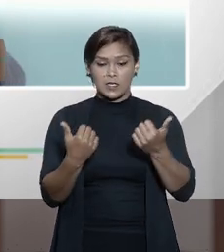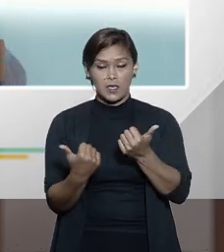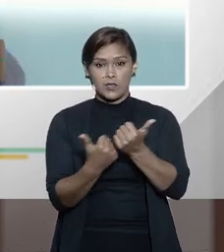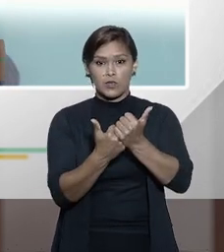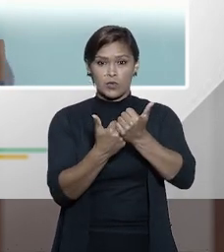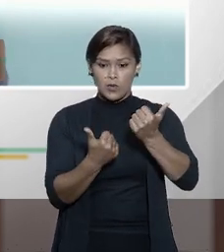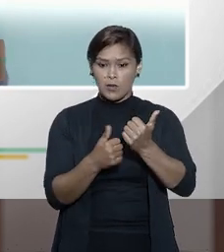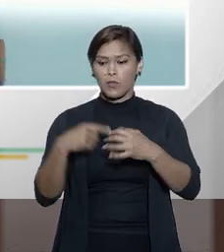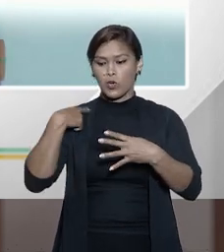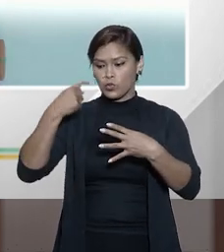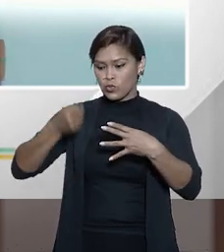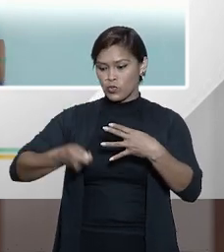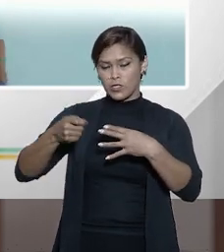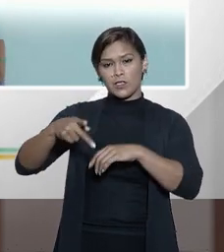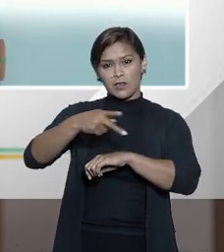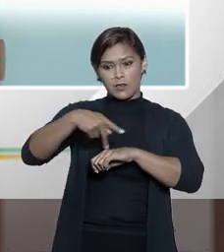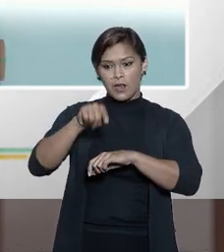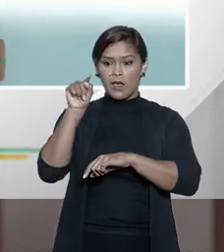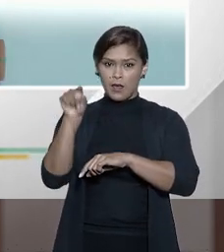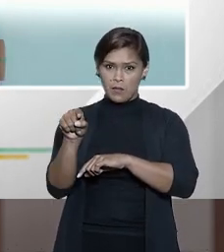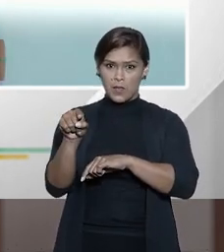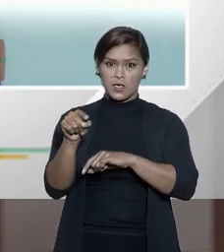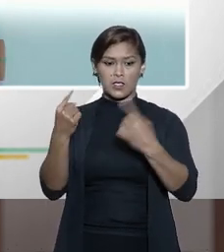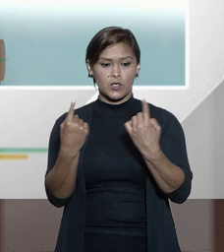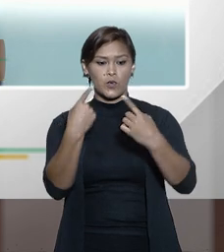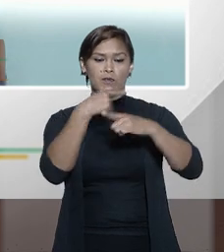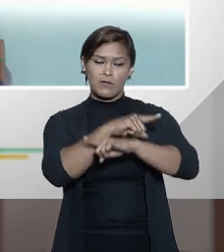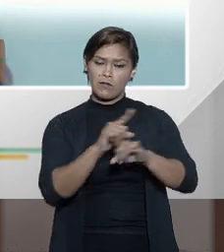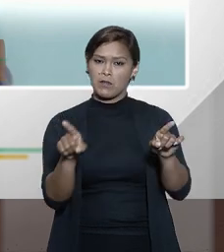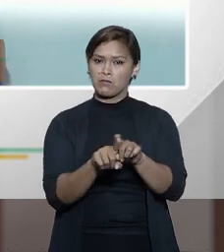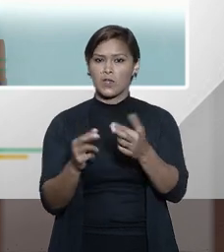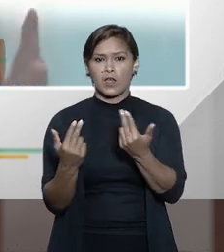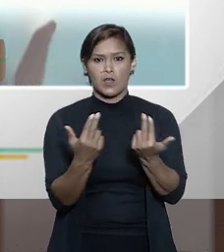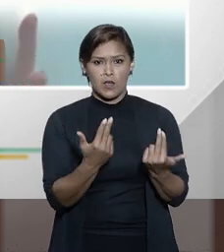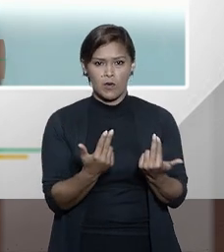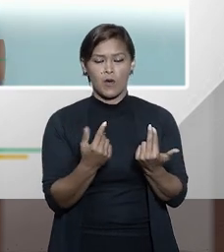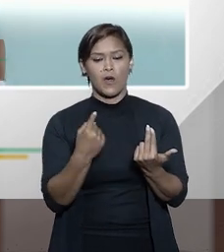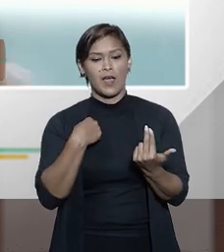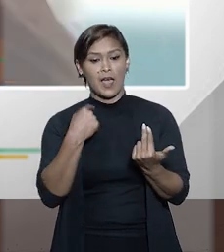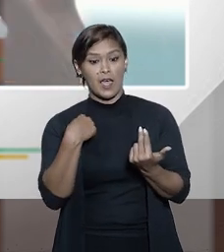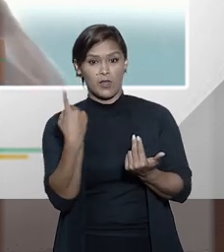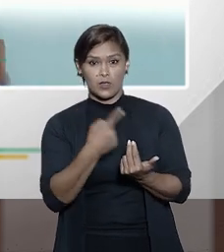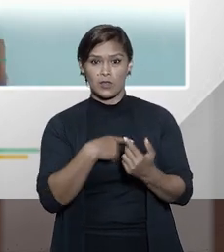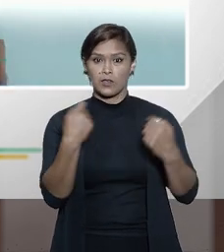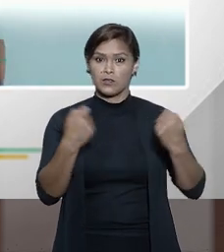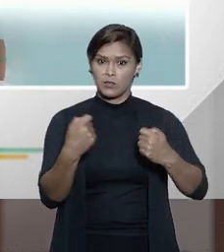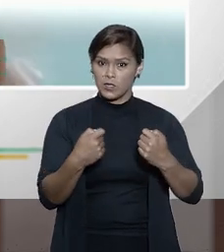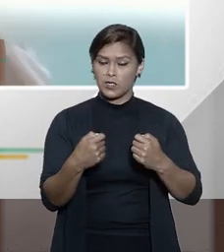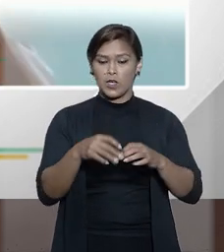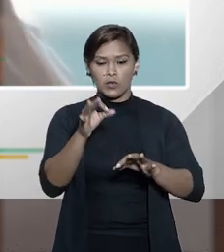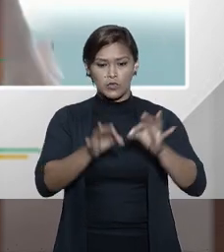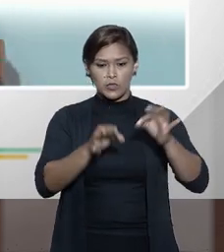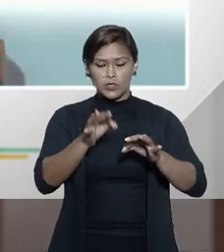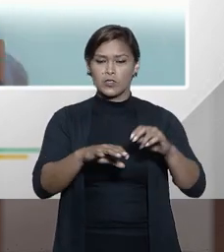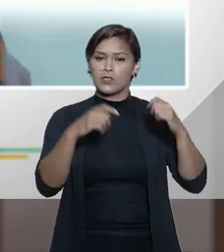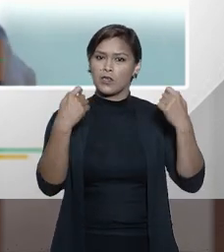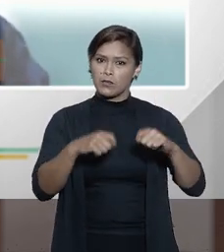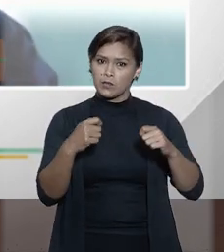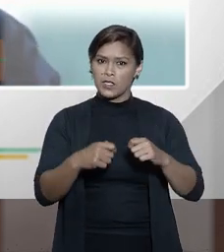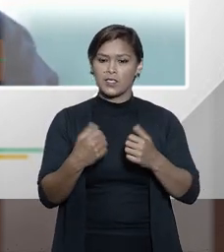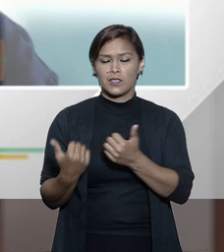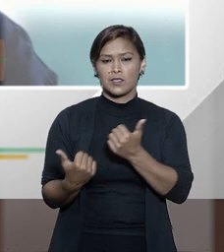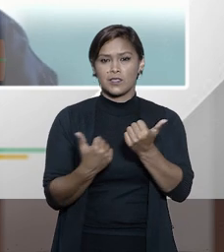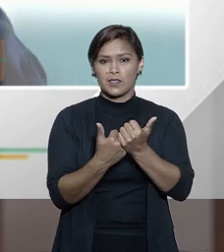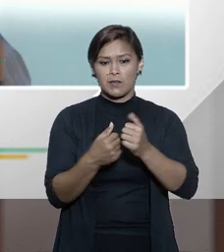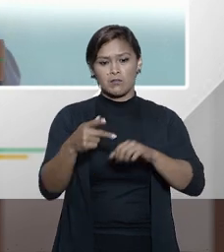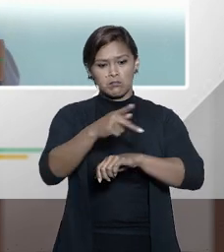da colaboração do judiciário estrangeiro. E o inverso também procede. E aí, quando a gente precisa, quando o judiciário brasileiro precisa